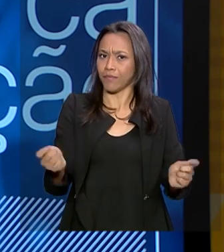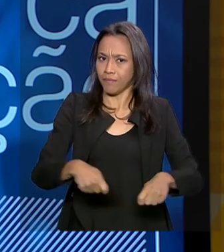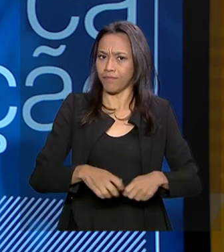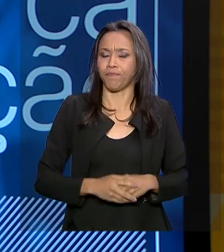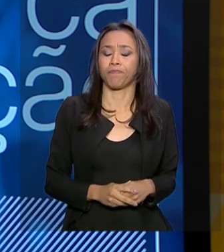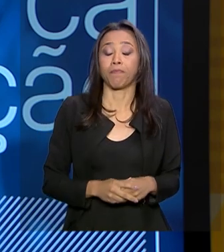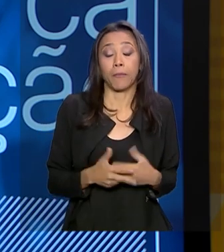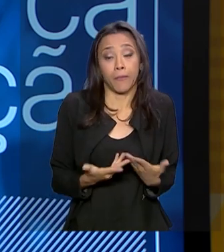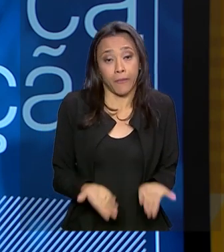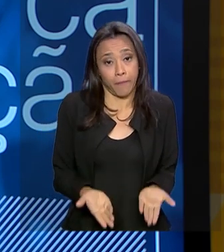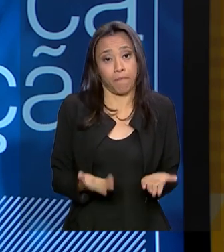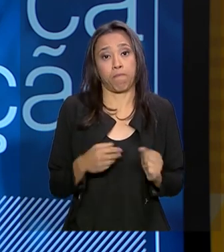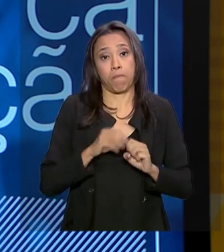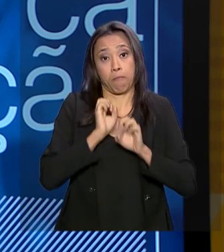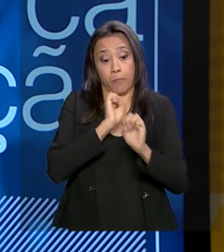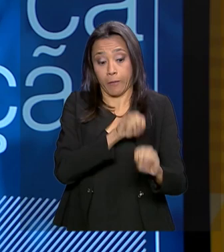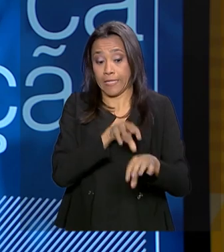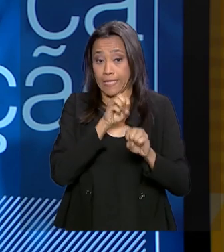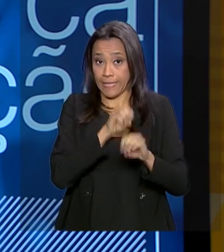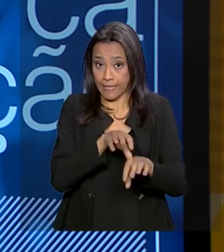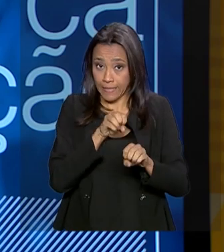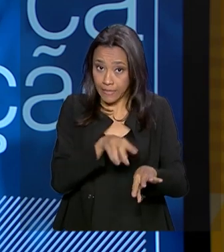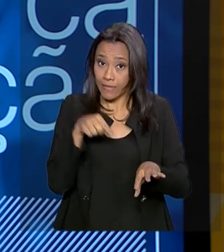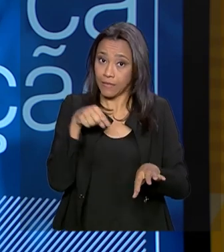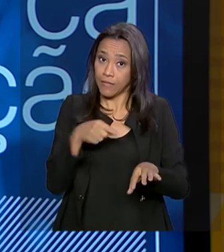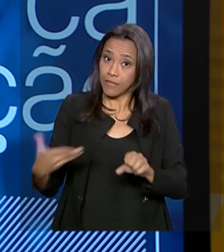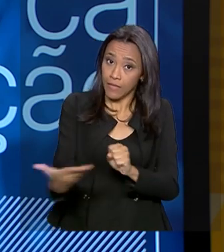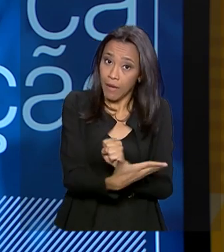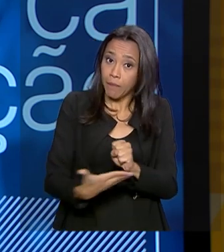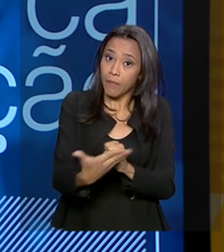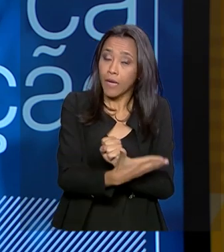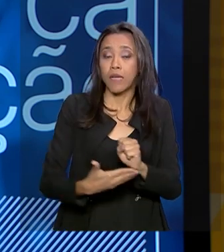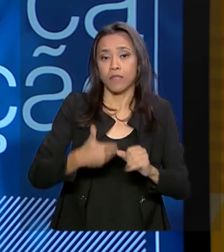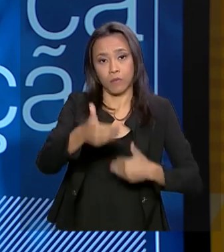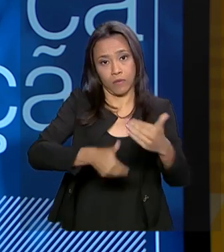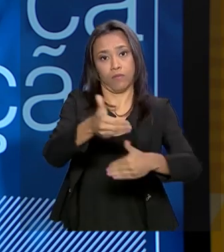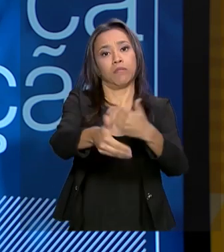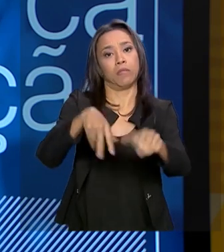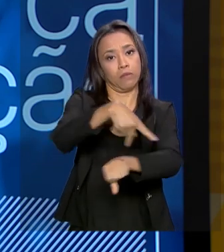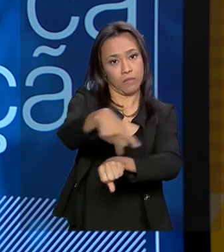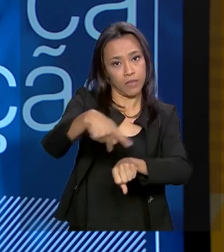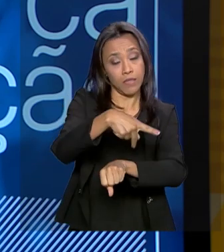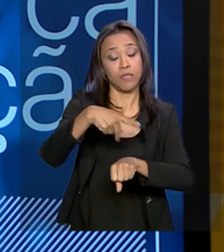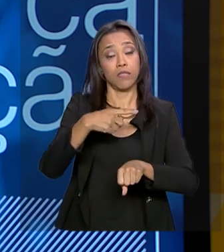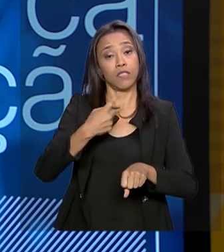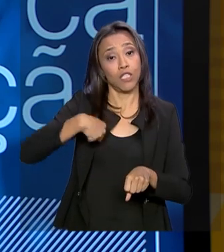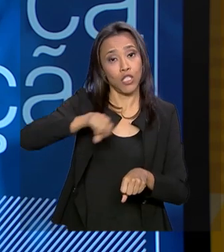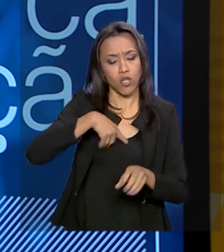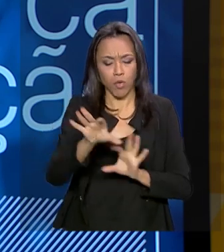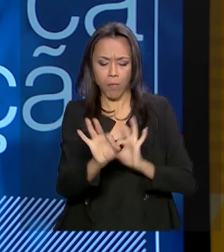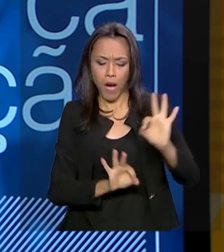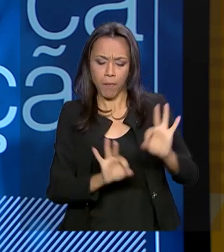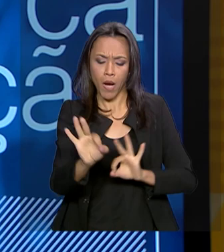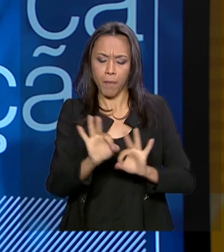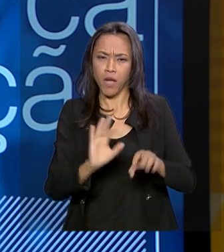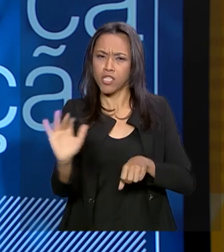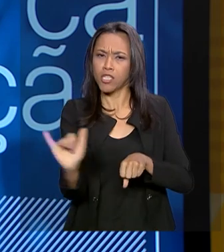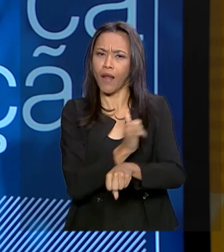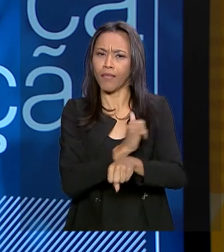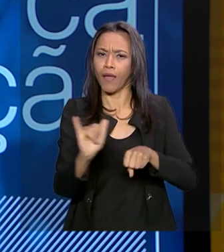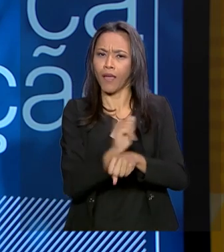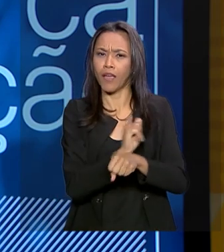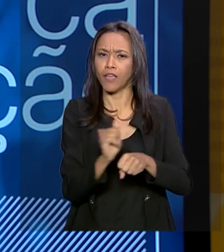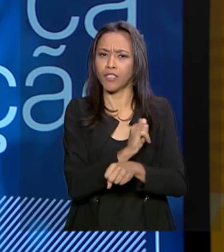a educação tem que ser um pilar do nosso desenvolvimento e estamos traçando uma estratégia de longo prazo.